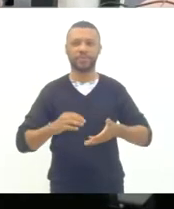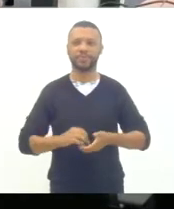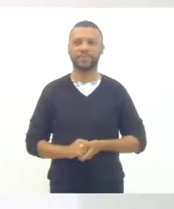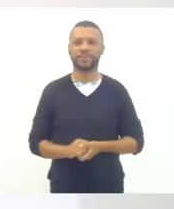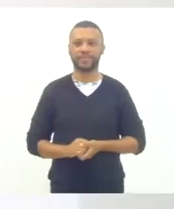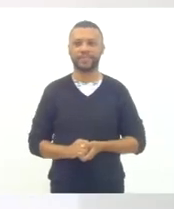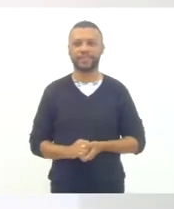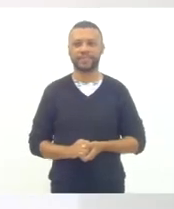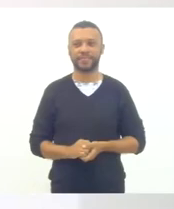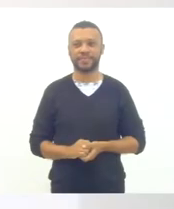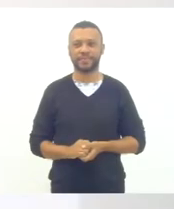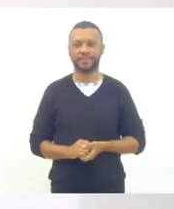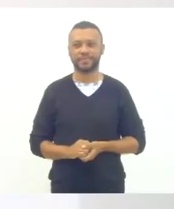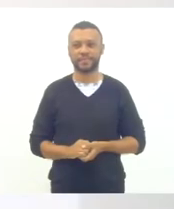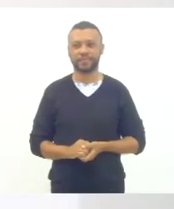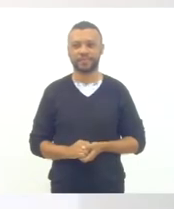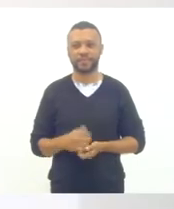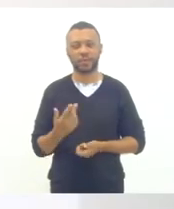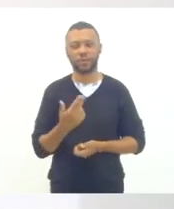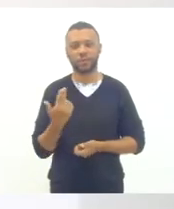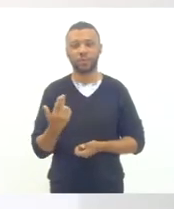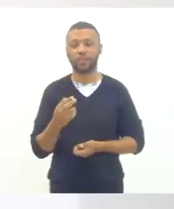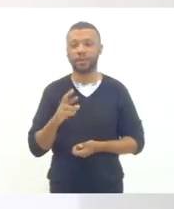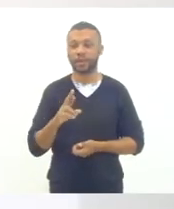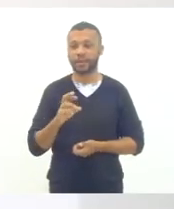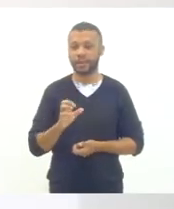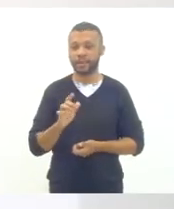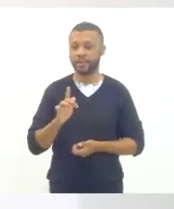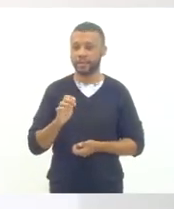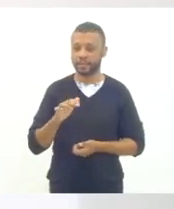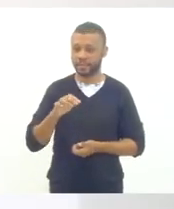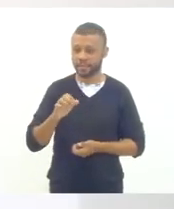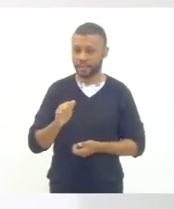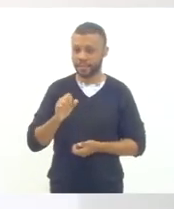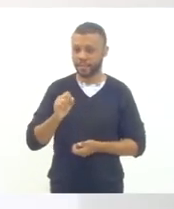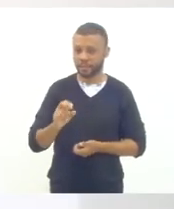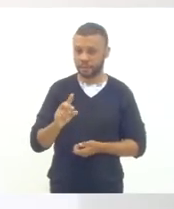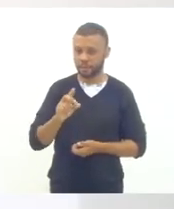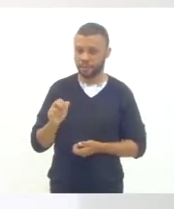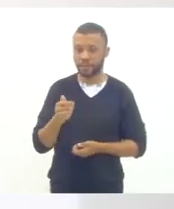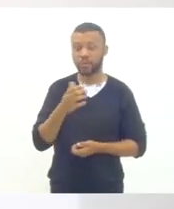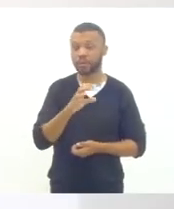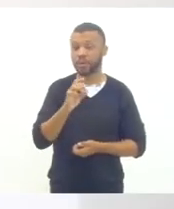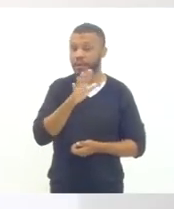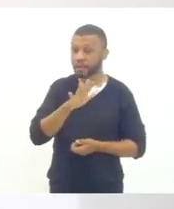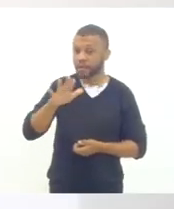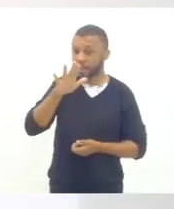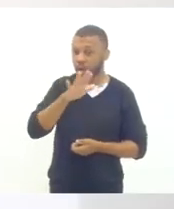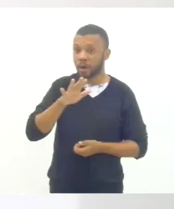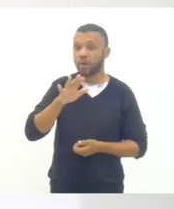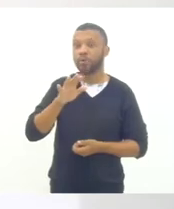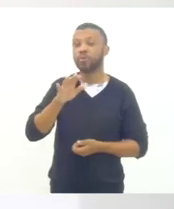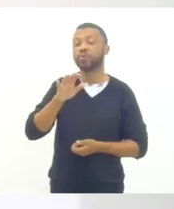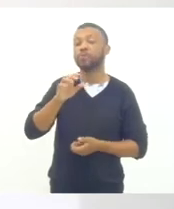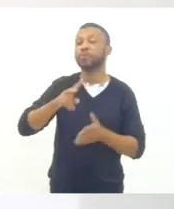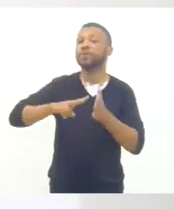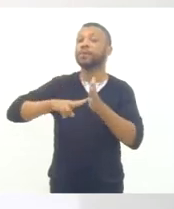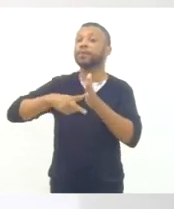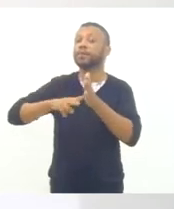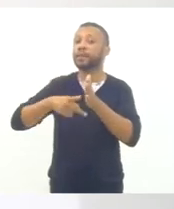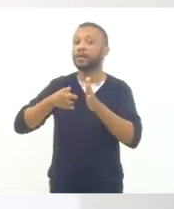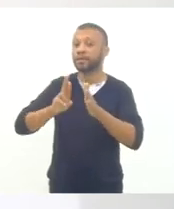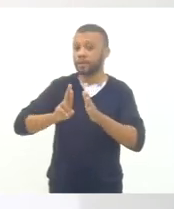Eu, como ele falou, sou Regina Souza, sou coordenadora-geral do Cinto Perdi, indicado que representa as universidades públicas do Estado do Rio de Janeiro,